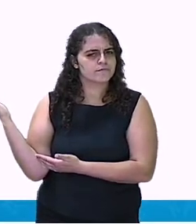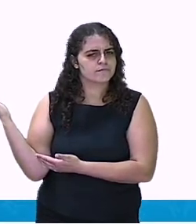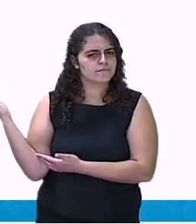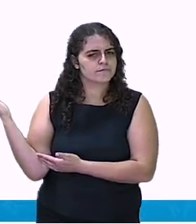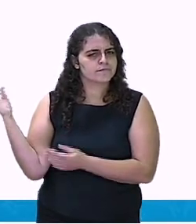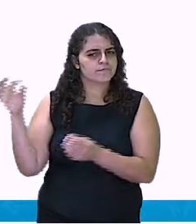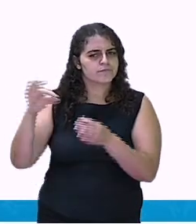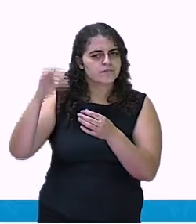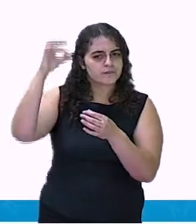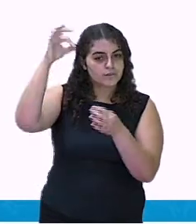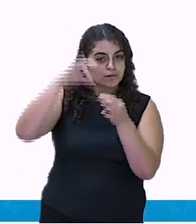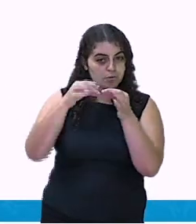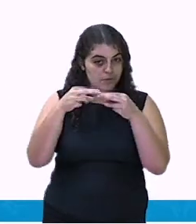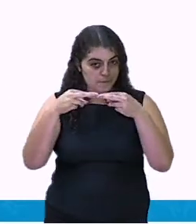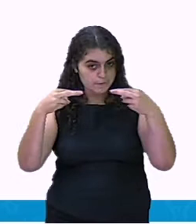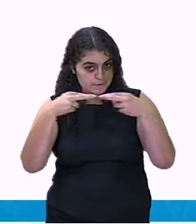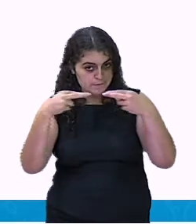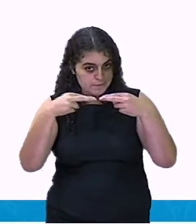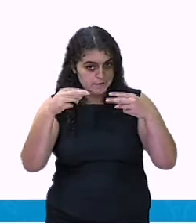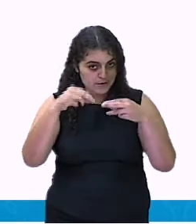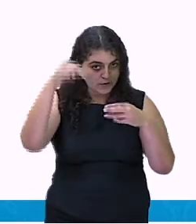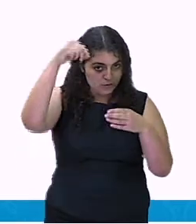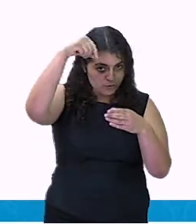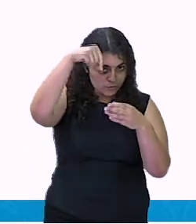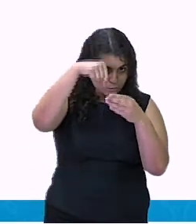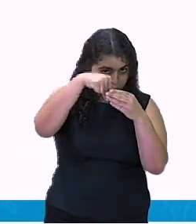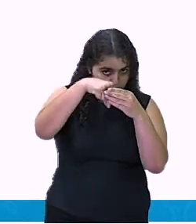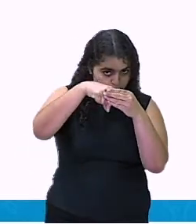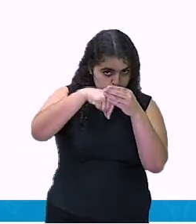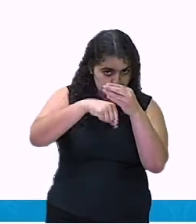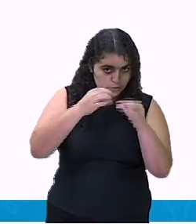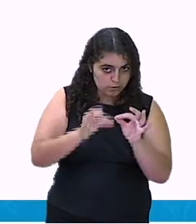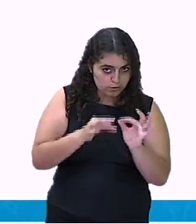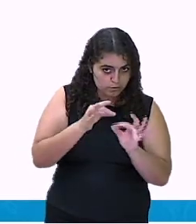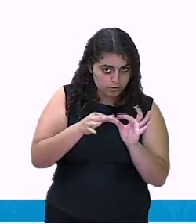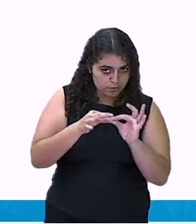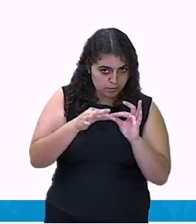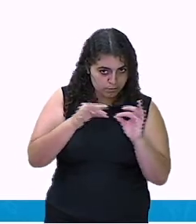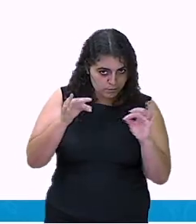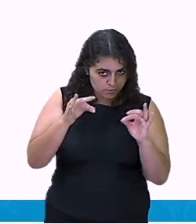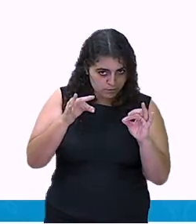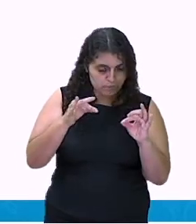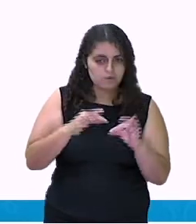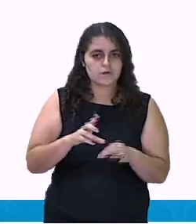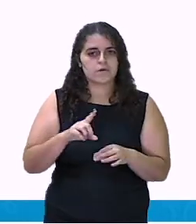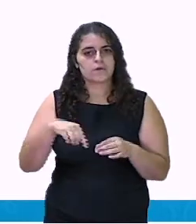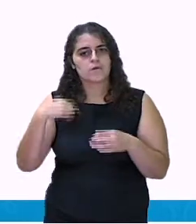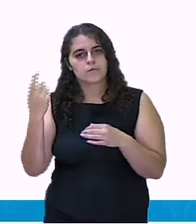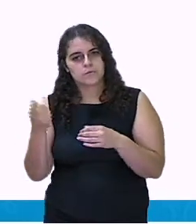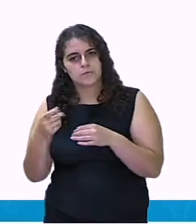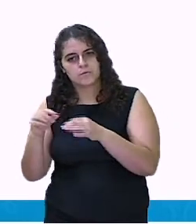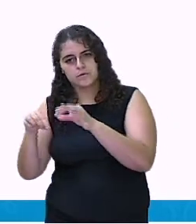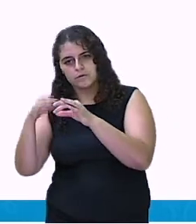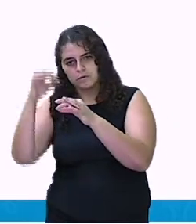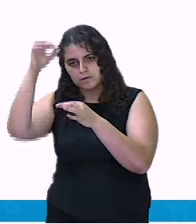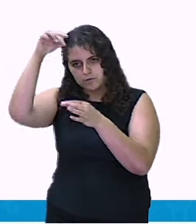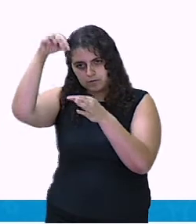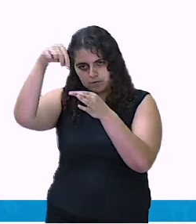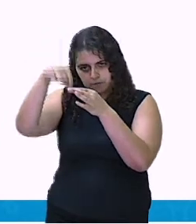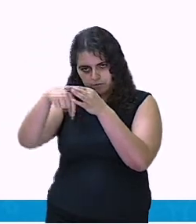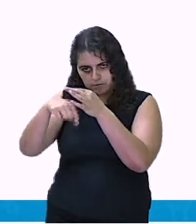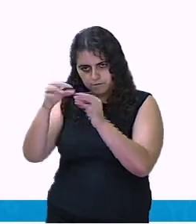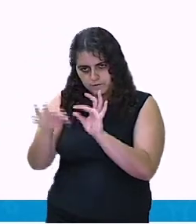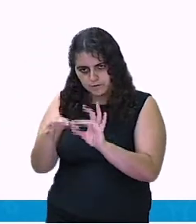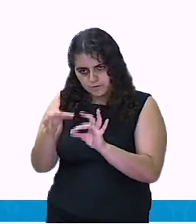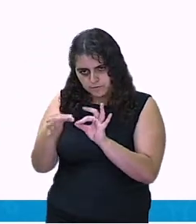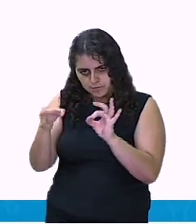enfiou a ponta no furo, deu um nó, fez o mesmo com a outra lata e